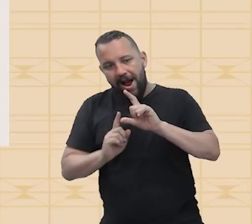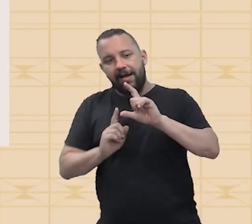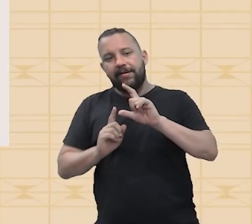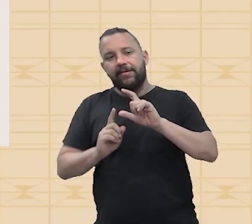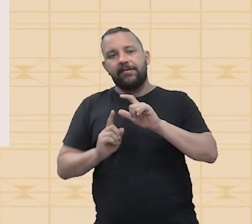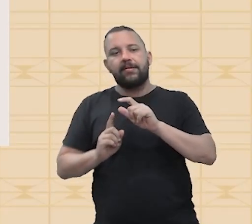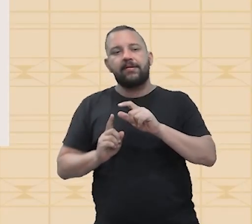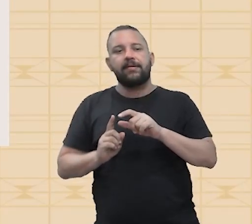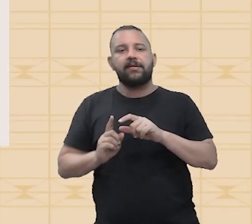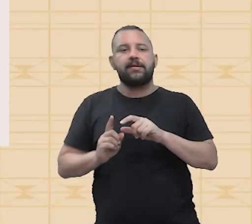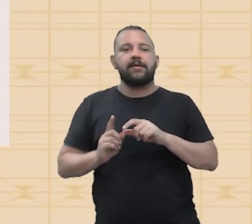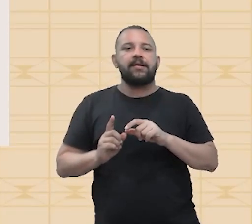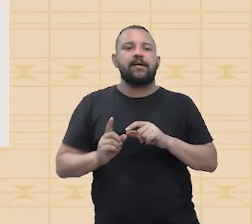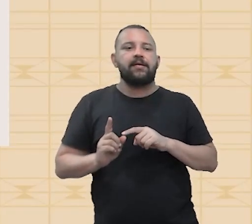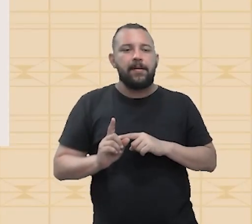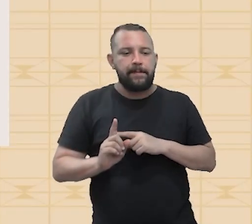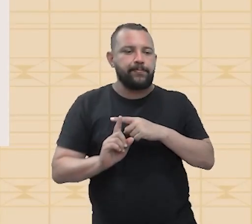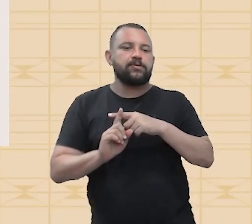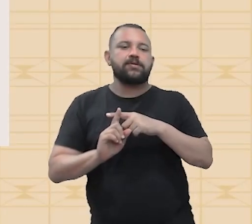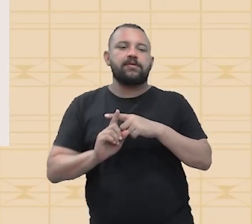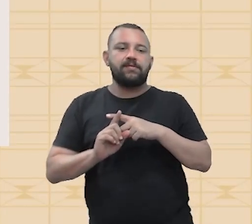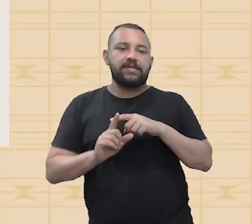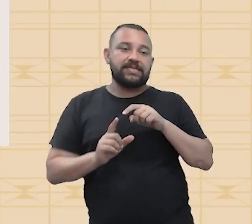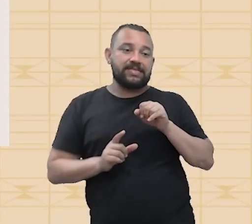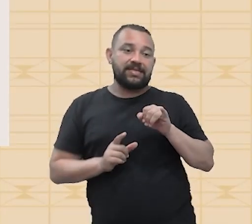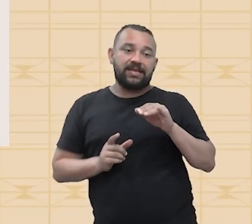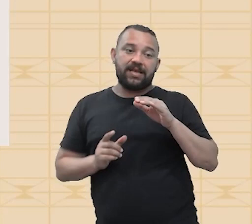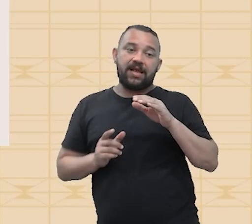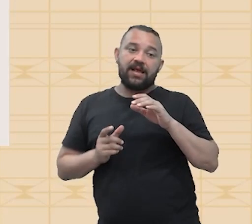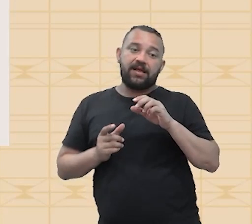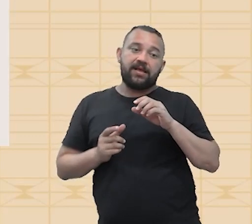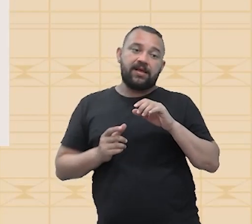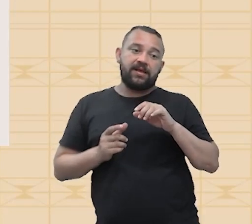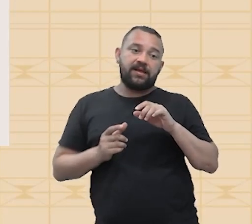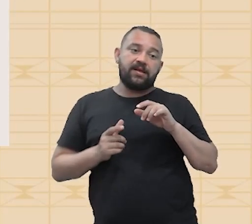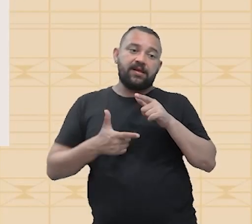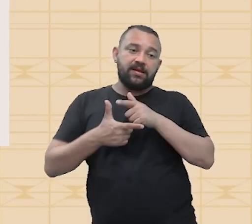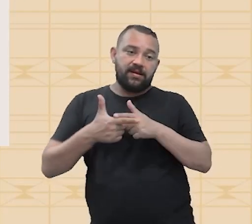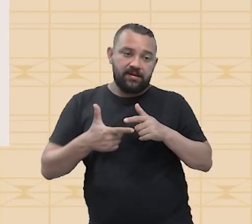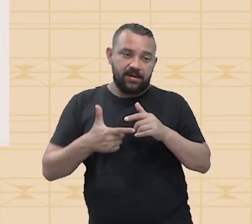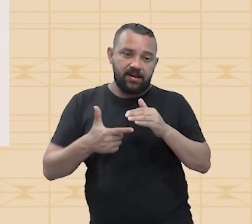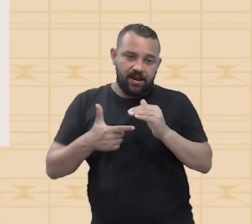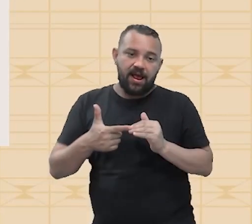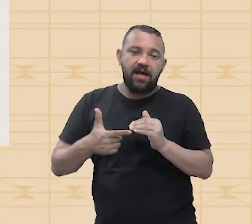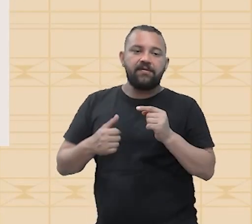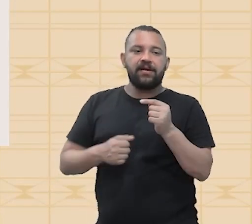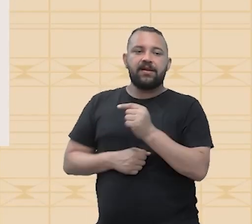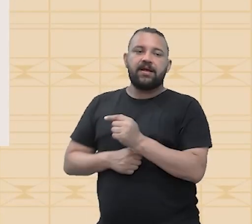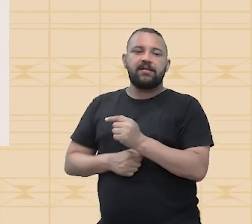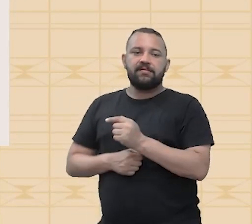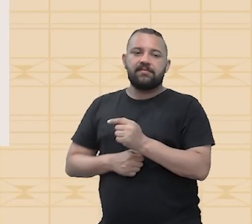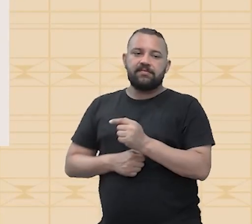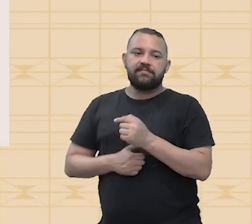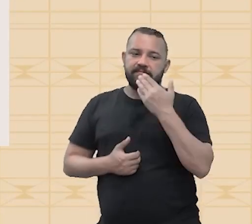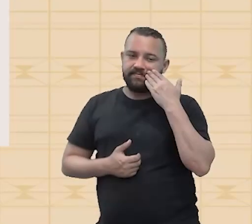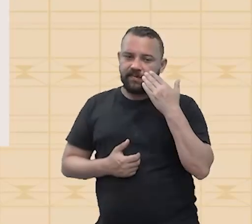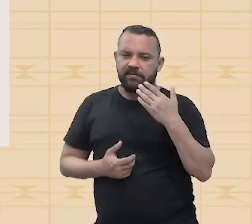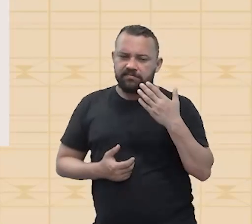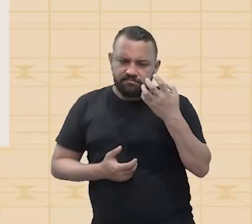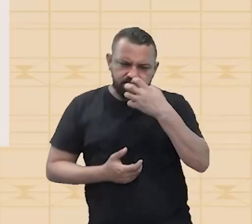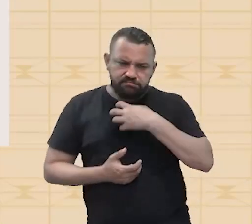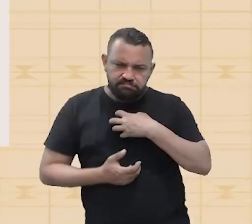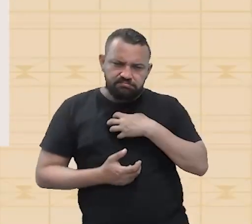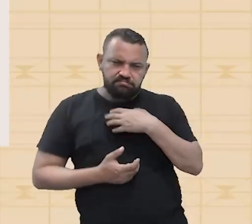numerador, ela fica positiva. Mas, quando eu quero aumentar uma divisão pelo denominador, ela fica negativa. Faz sentido para você?